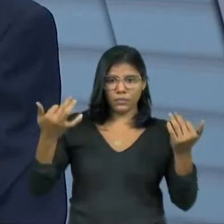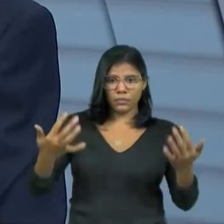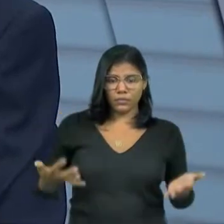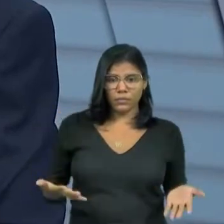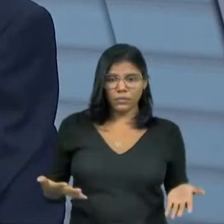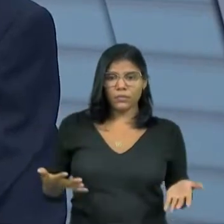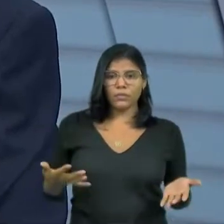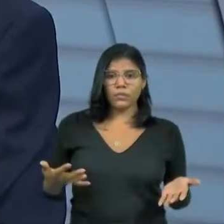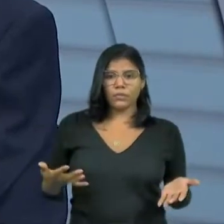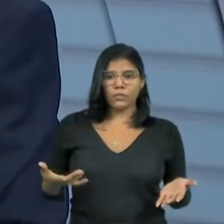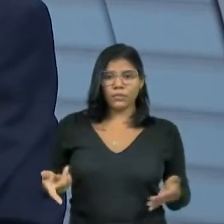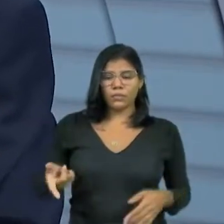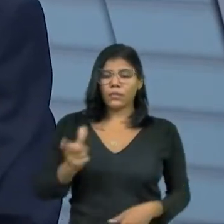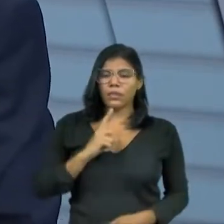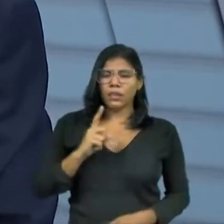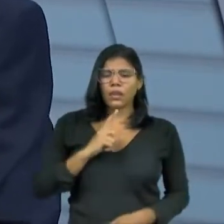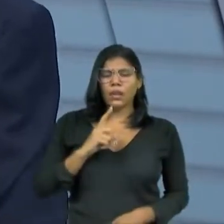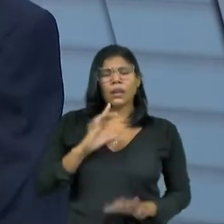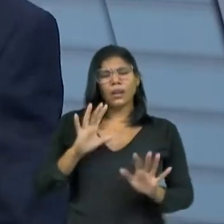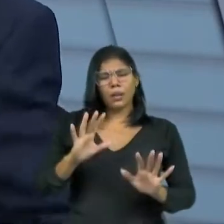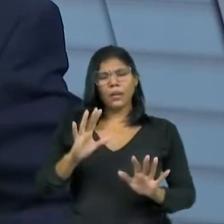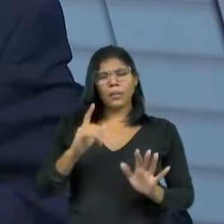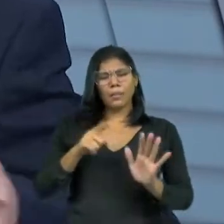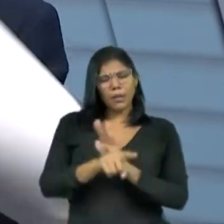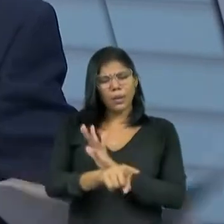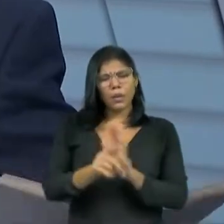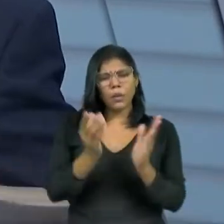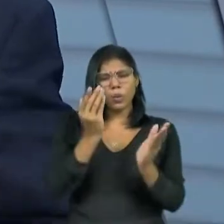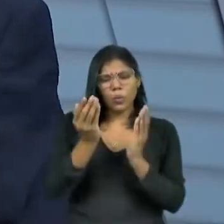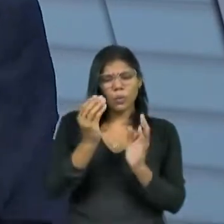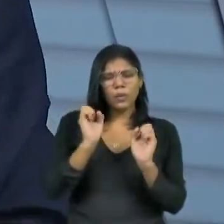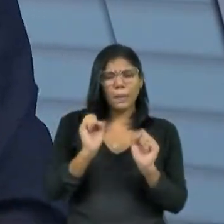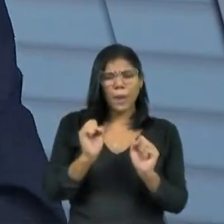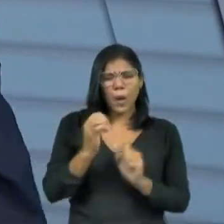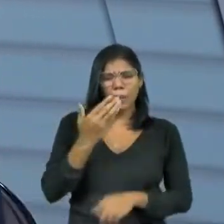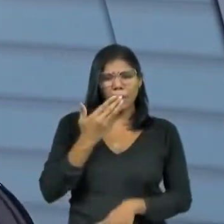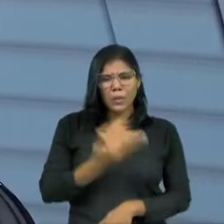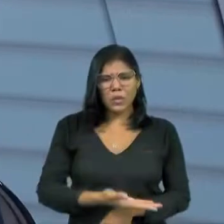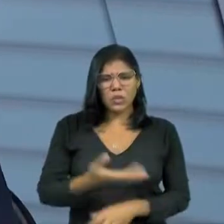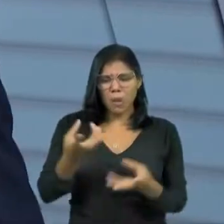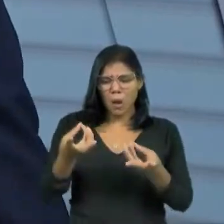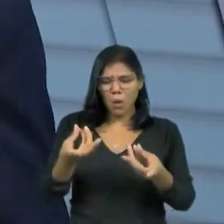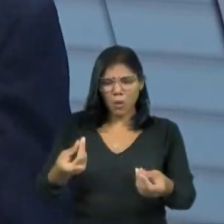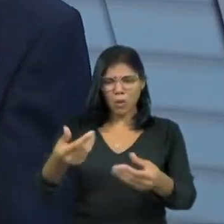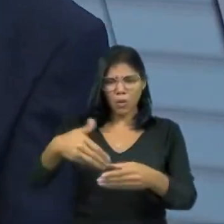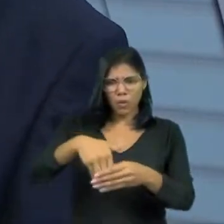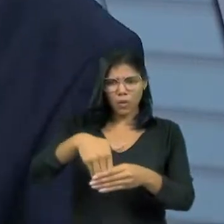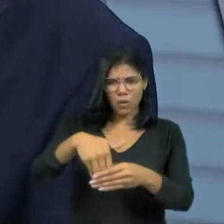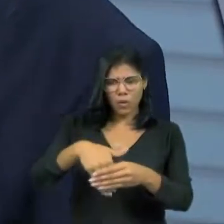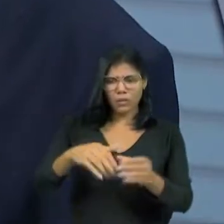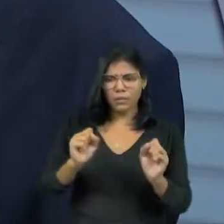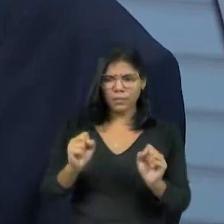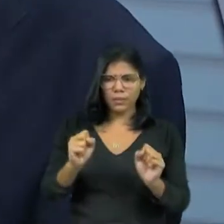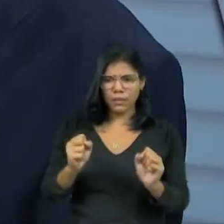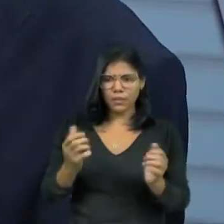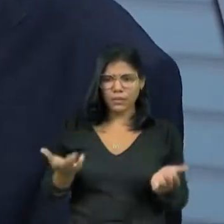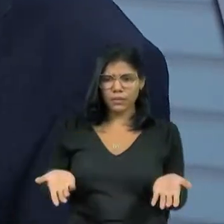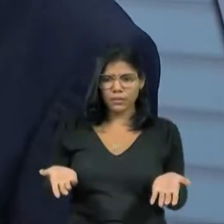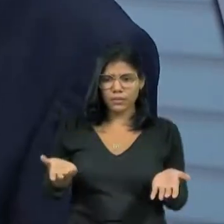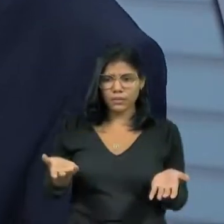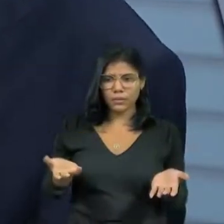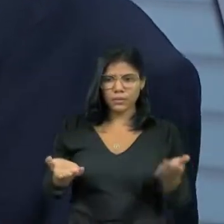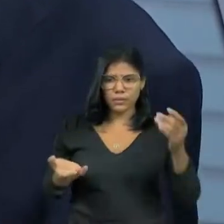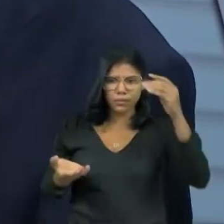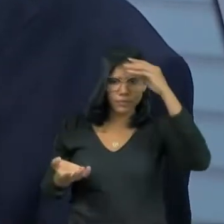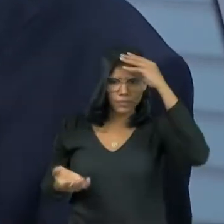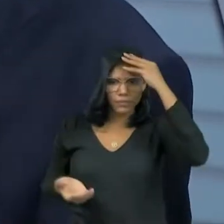Porque teve aquela polêmica, imprime no voto, imprime no imprime, não imprime, enfim, a impressão do voto passou. Mas com o voto eletrônico, eu posso pedir